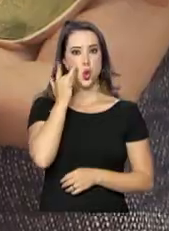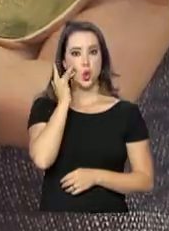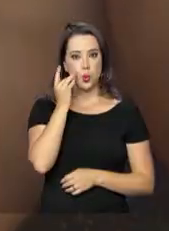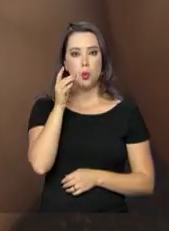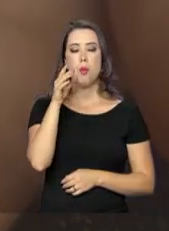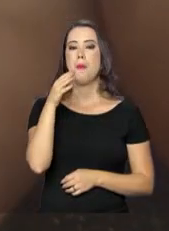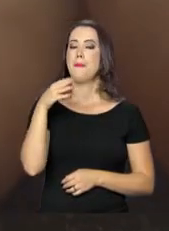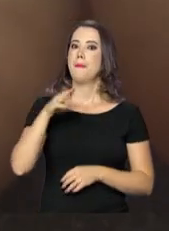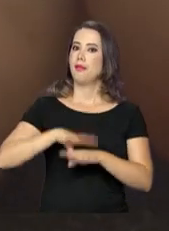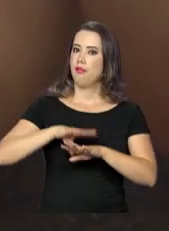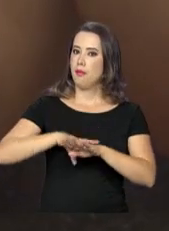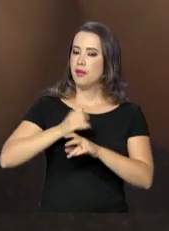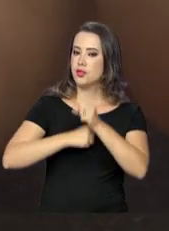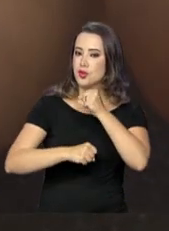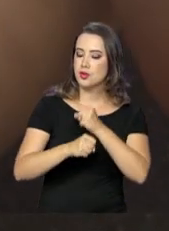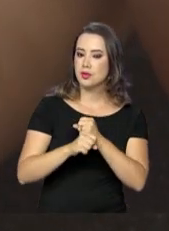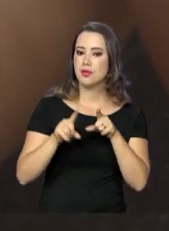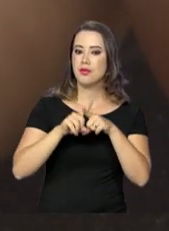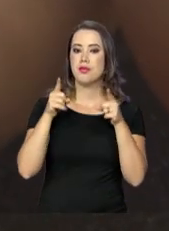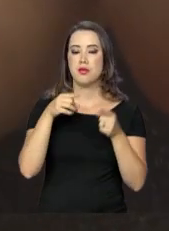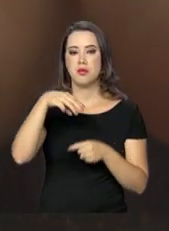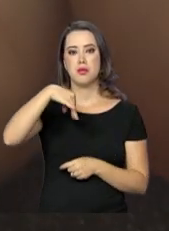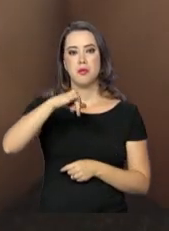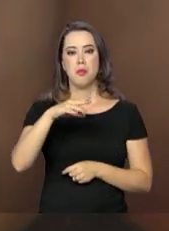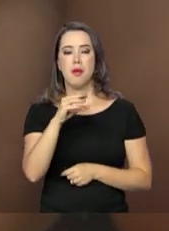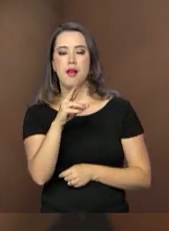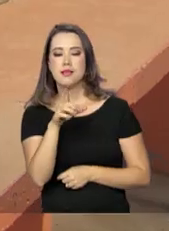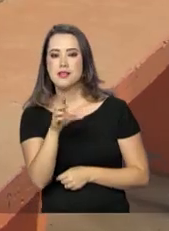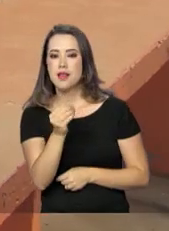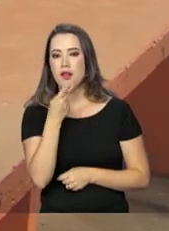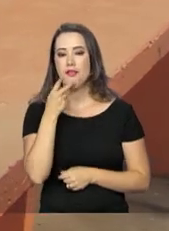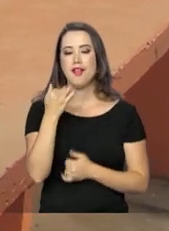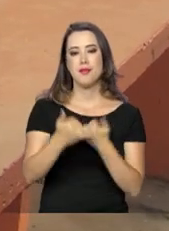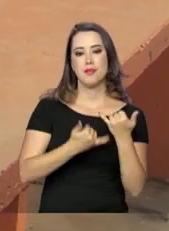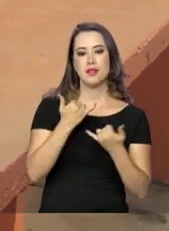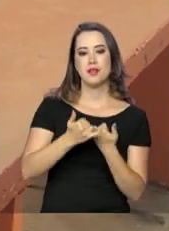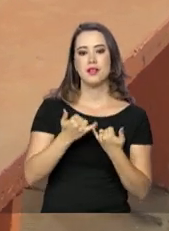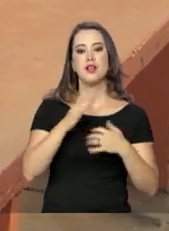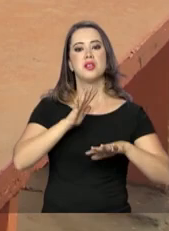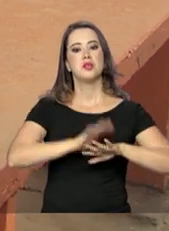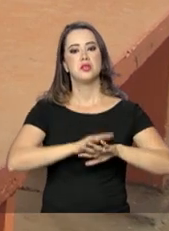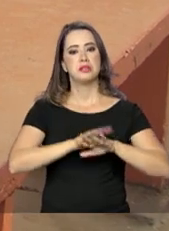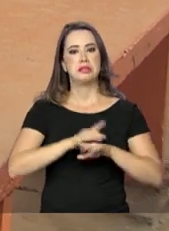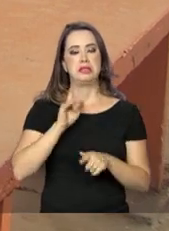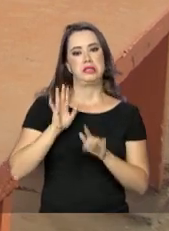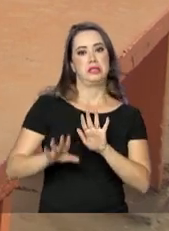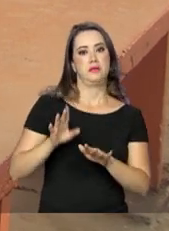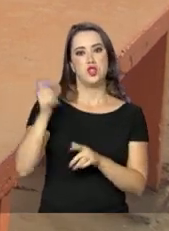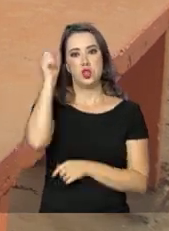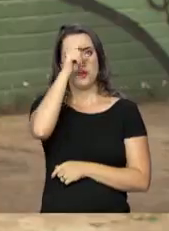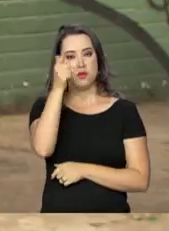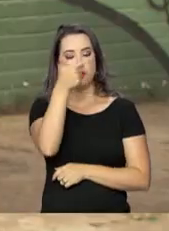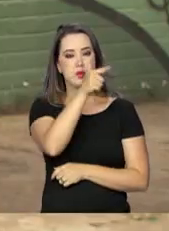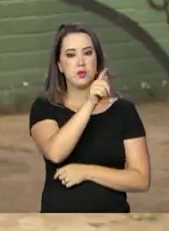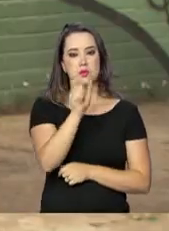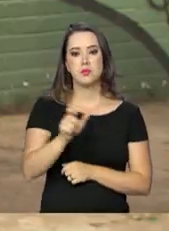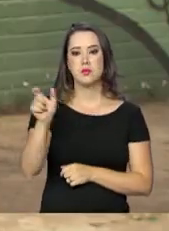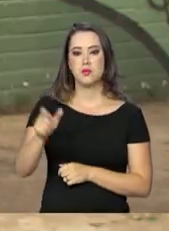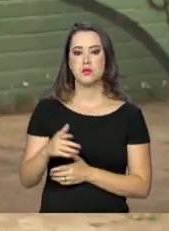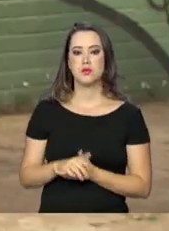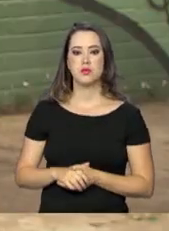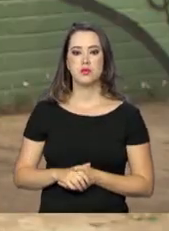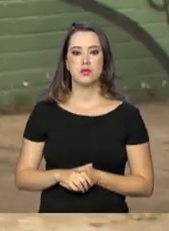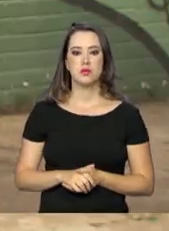Matemática do ano passado, Marcelo se diverte com a matéria, que é pesadelo para muita gente. Eu acho que eu